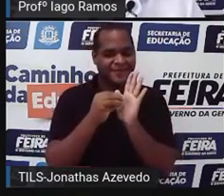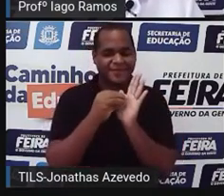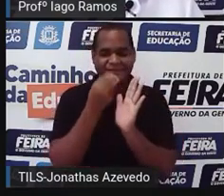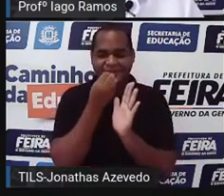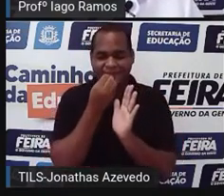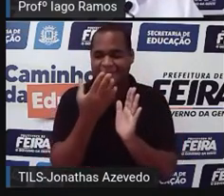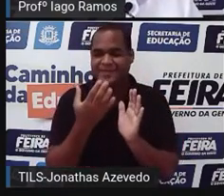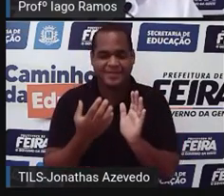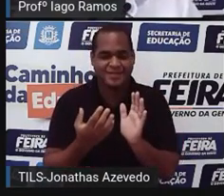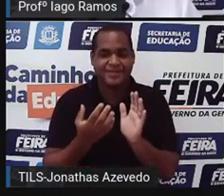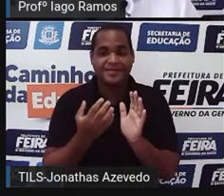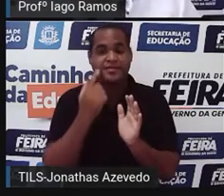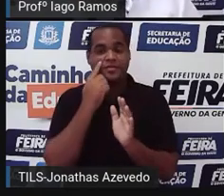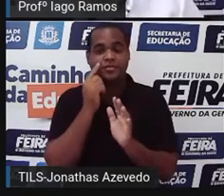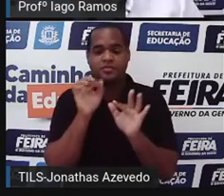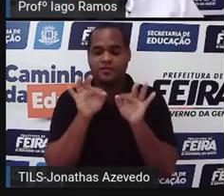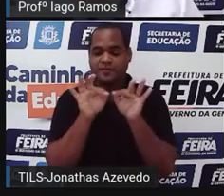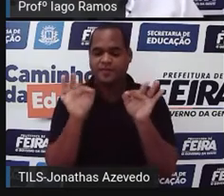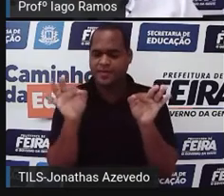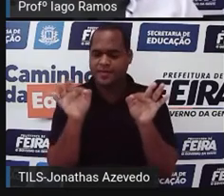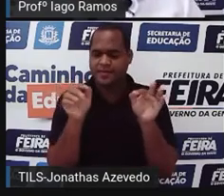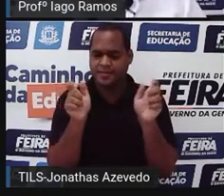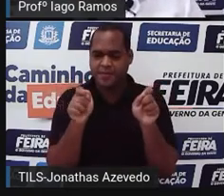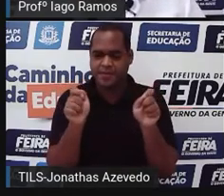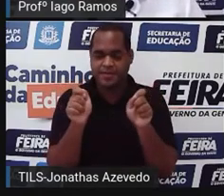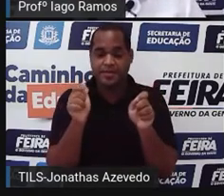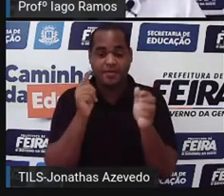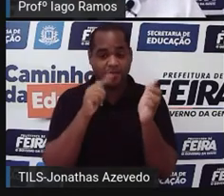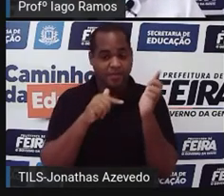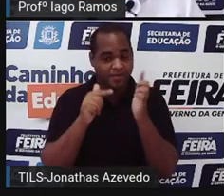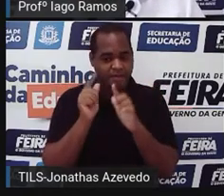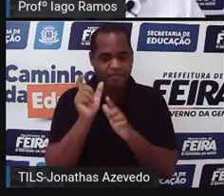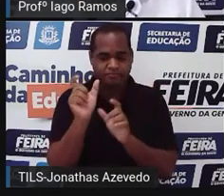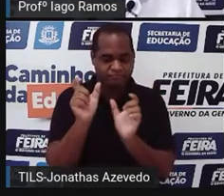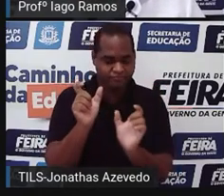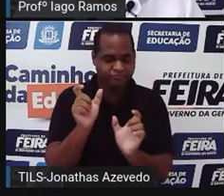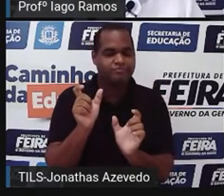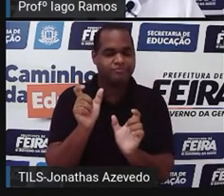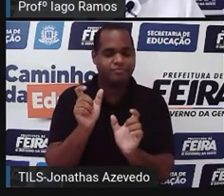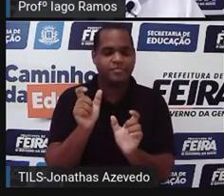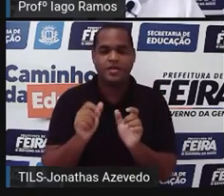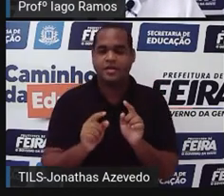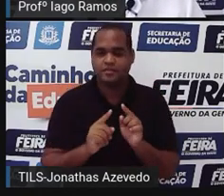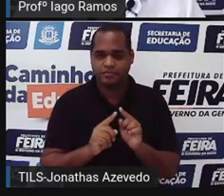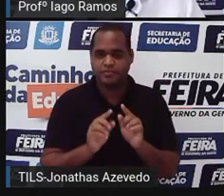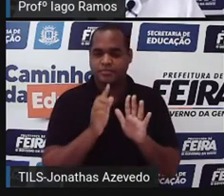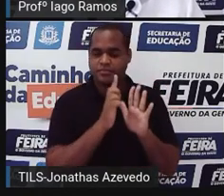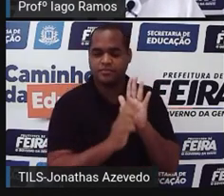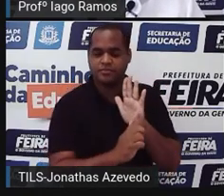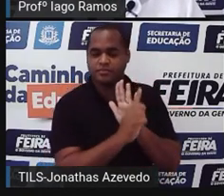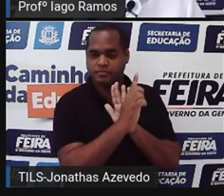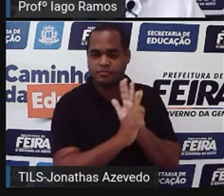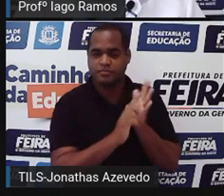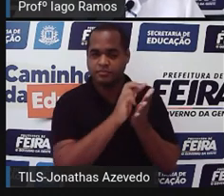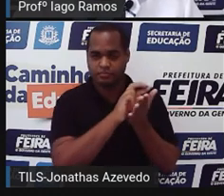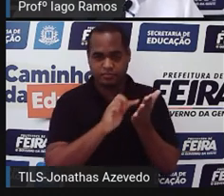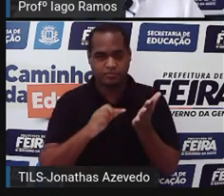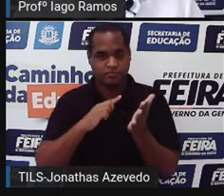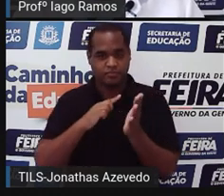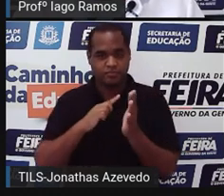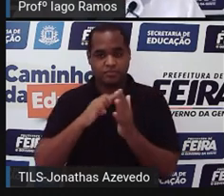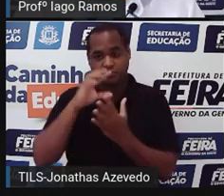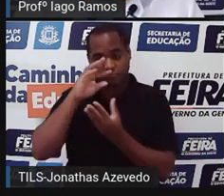vamos ler agora a frase completando com essas palavras. Então, vai ficar assim, ó, os gráficos são